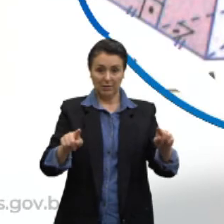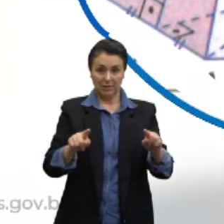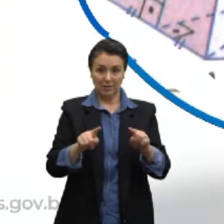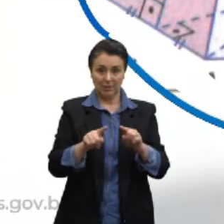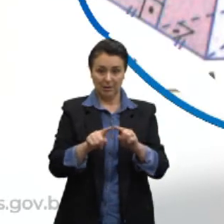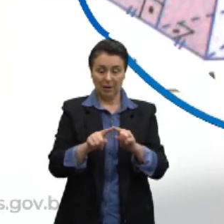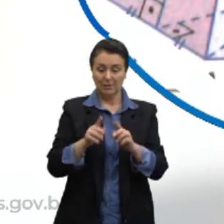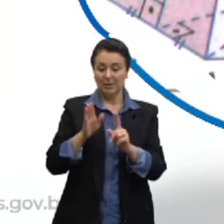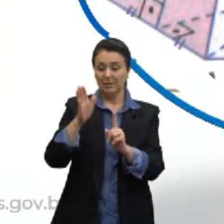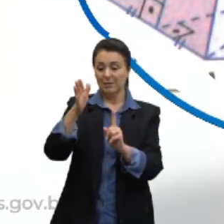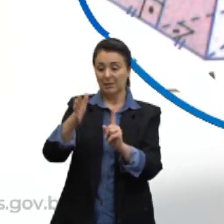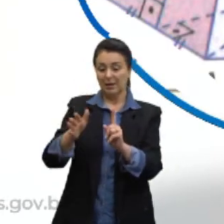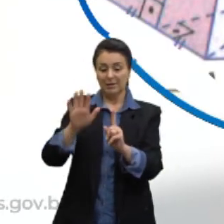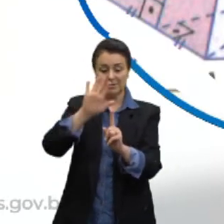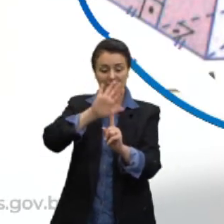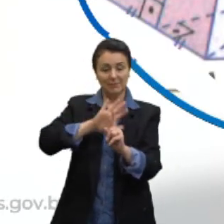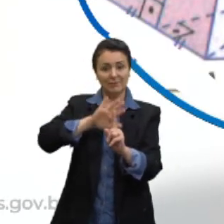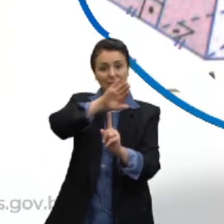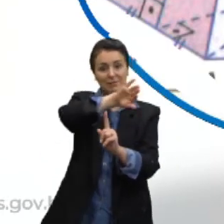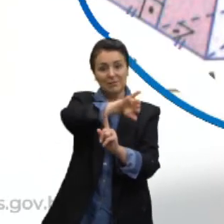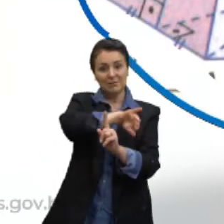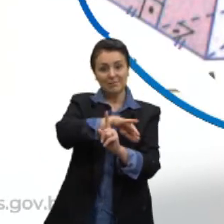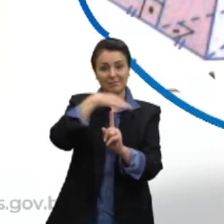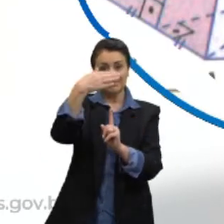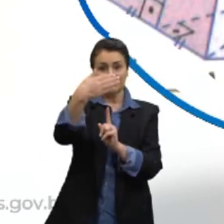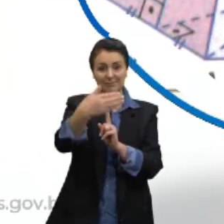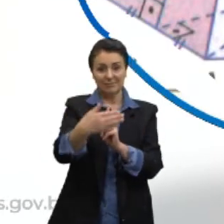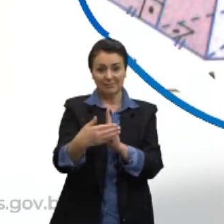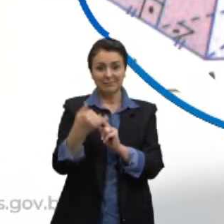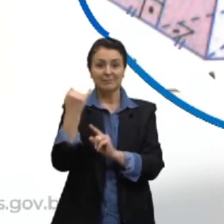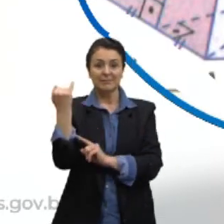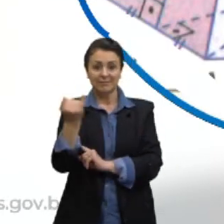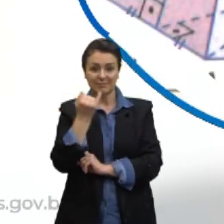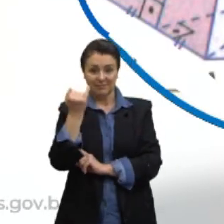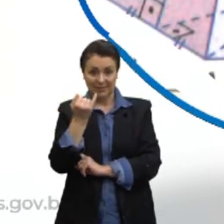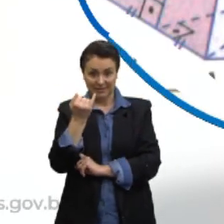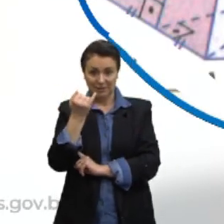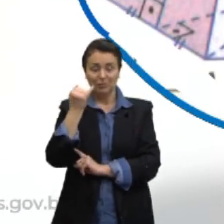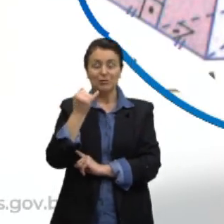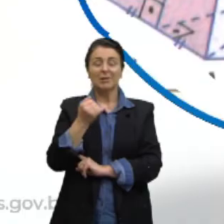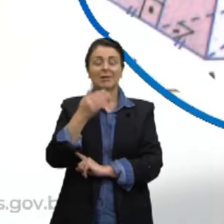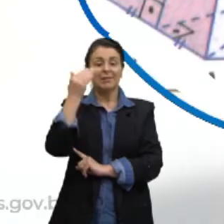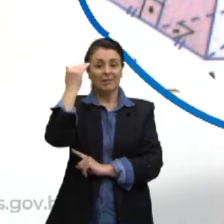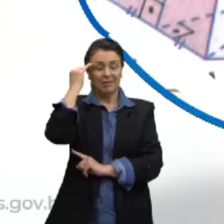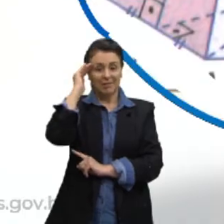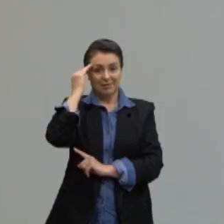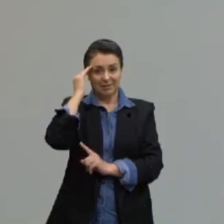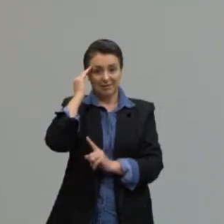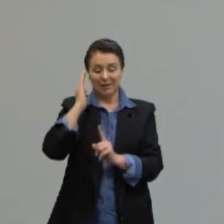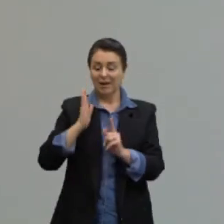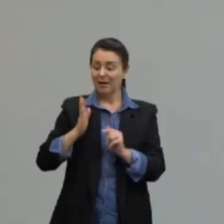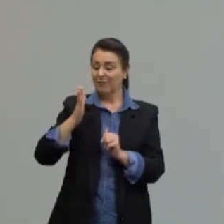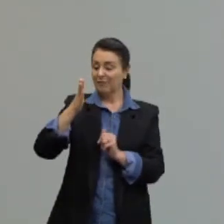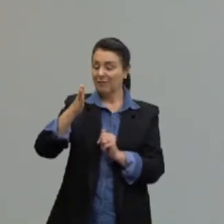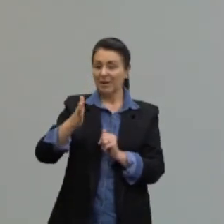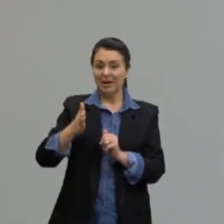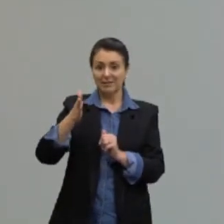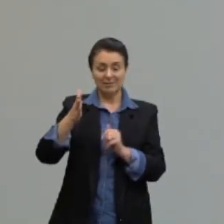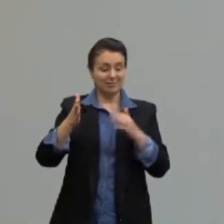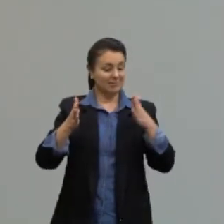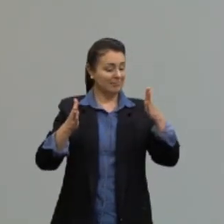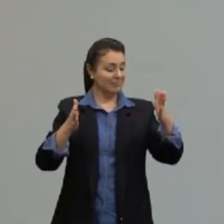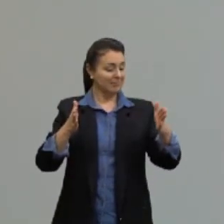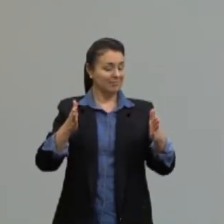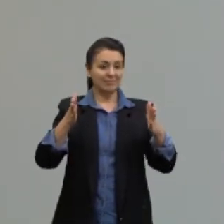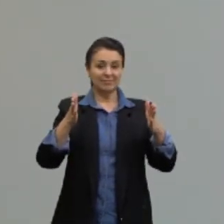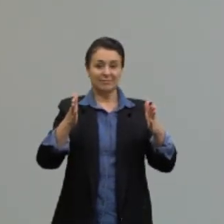faces laterais. Vejam que é importante a gente reconhecer a face lateral e quem é